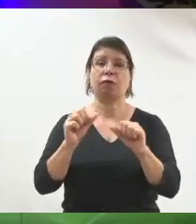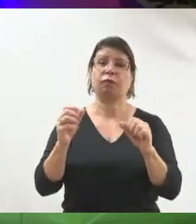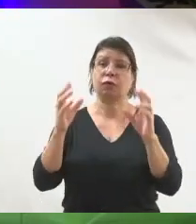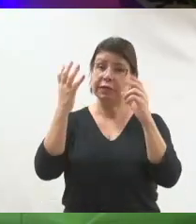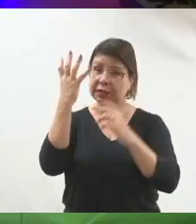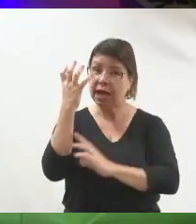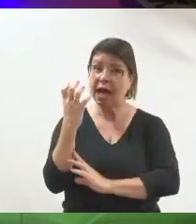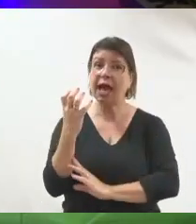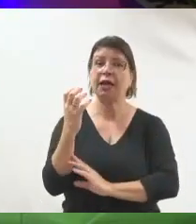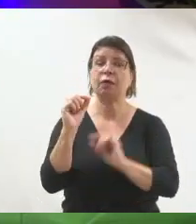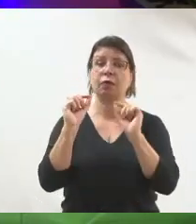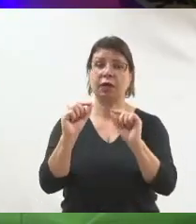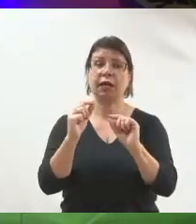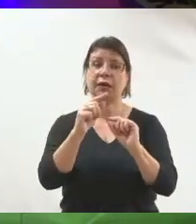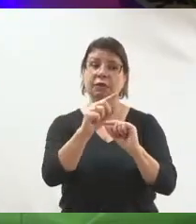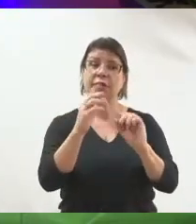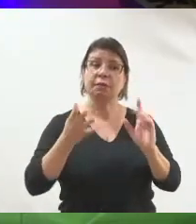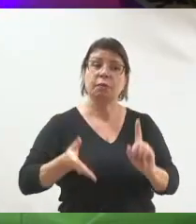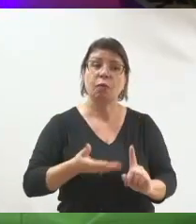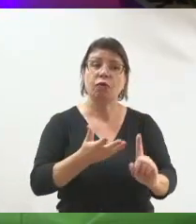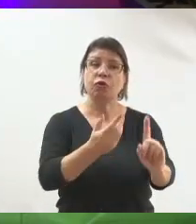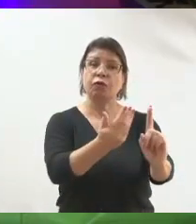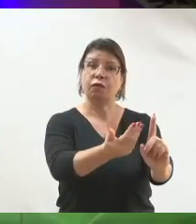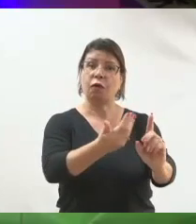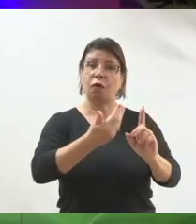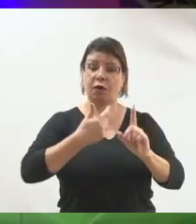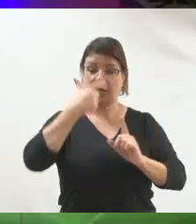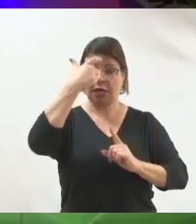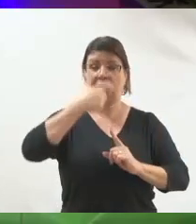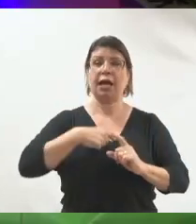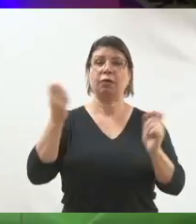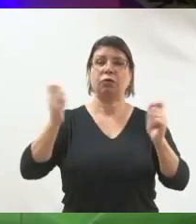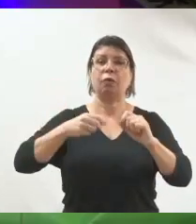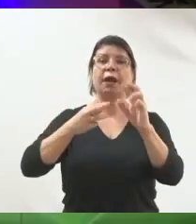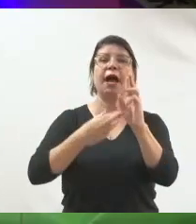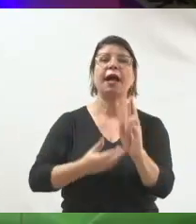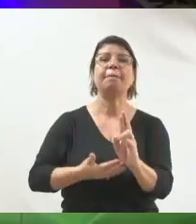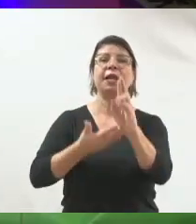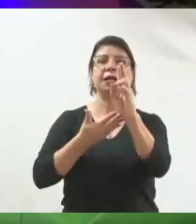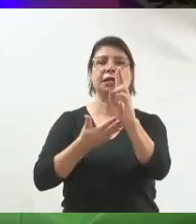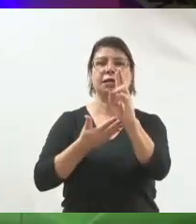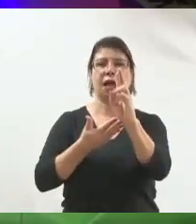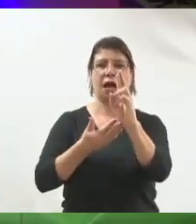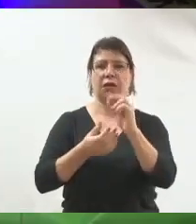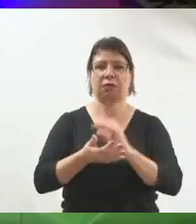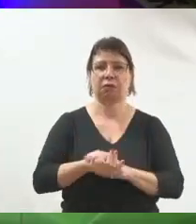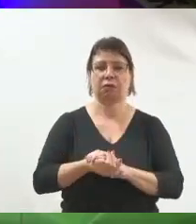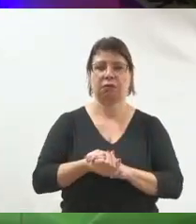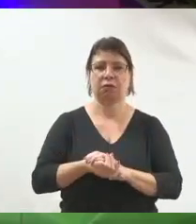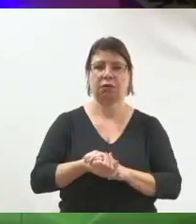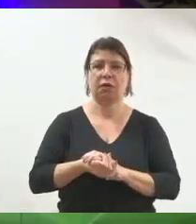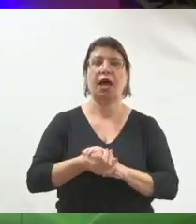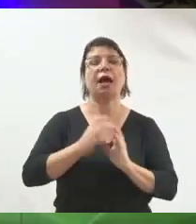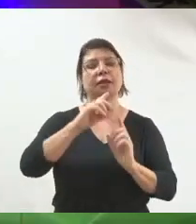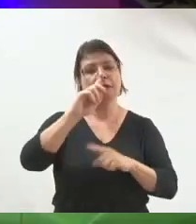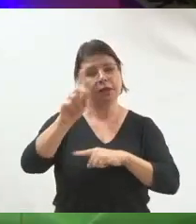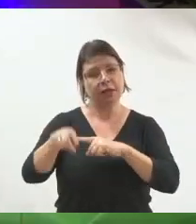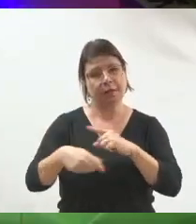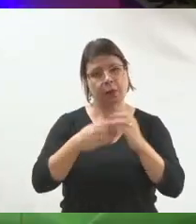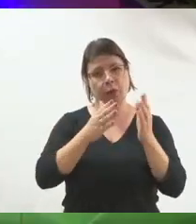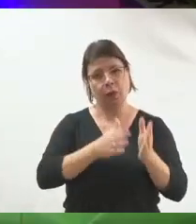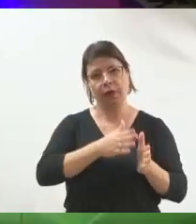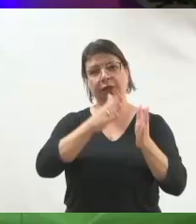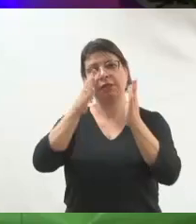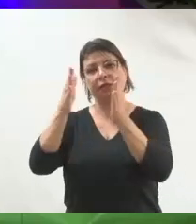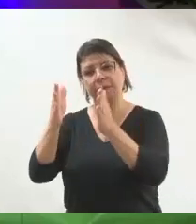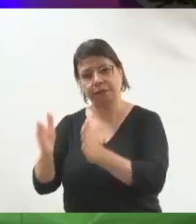a enxergar em você um representante de fato. E aí, só depois de passar por essa etapa, é que você